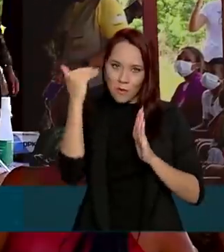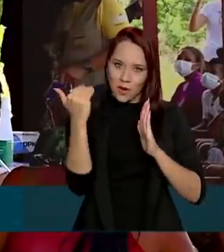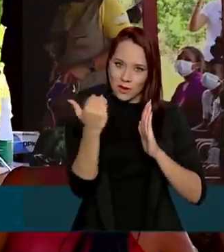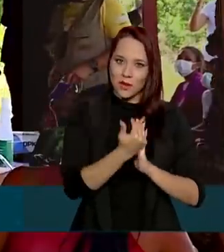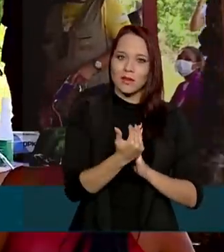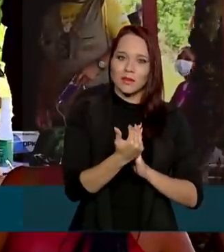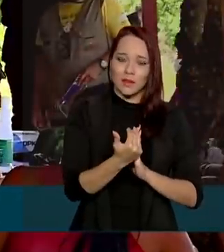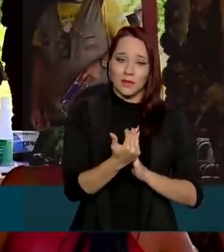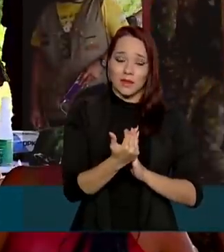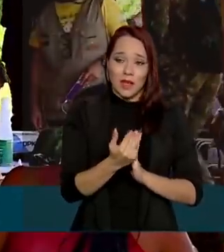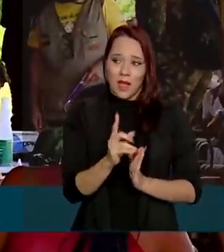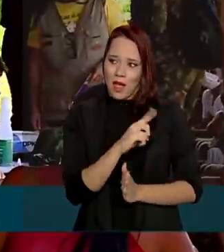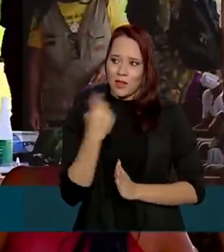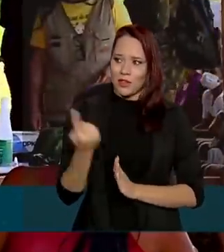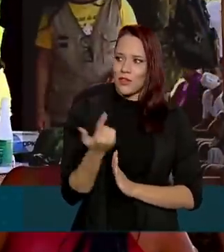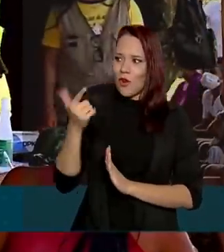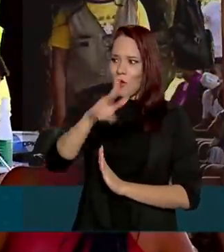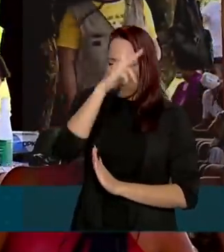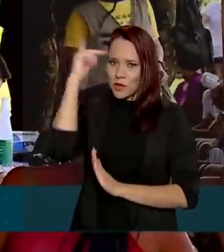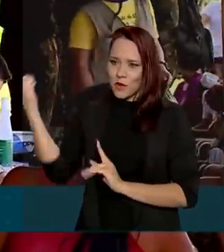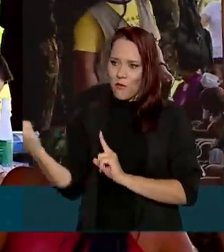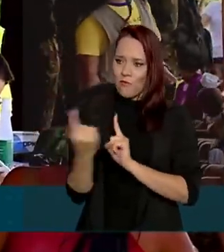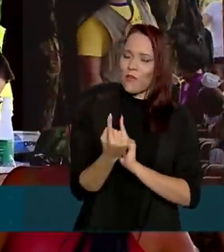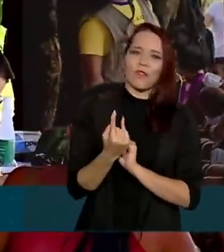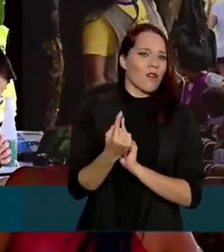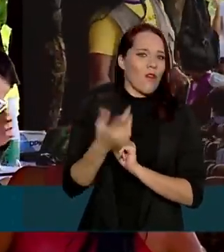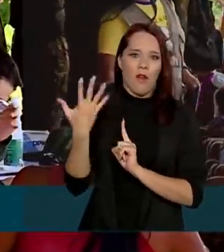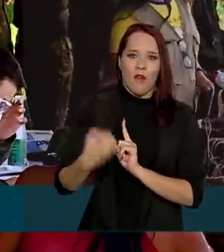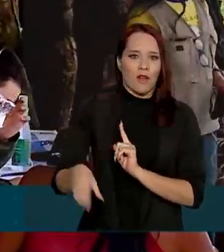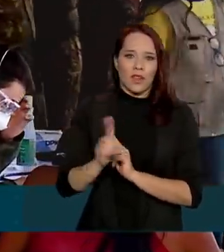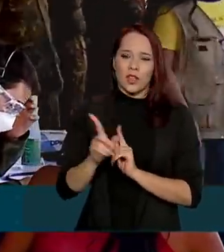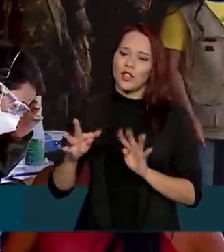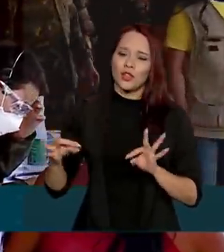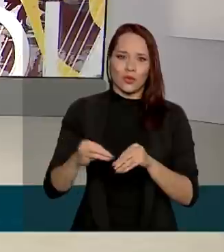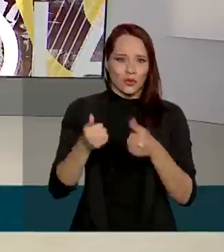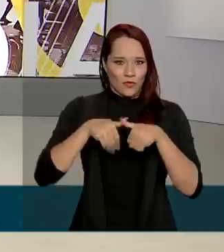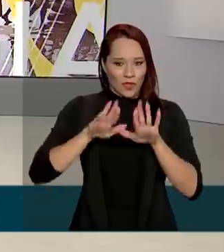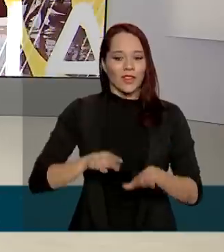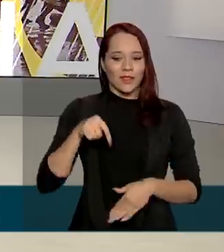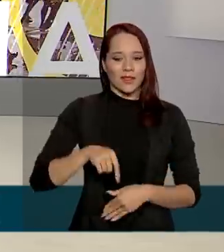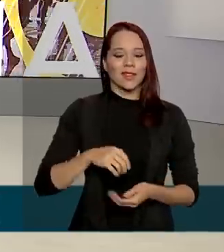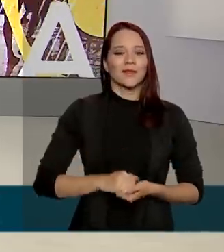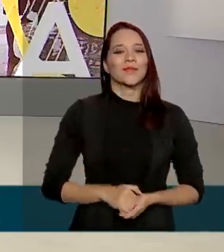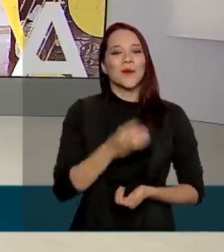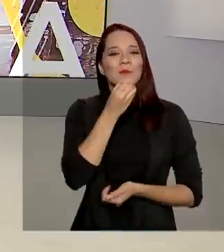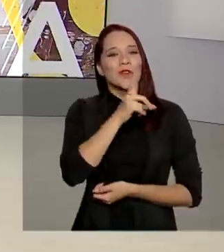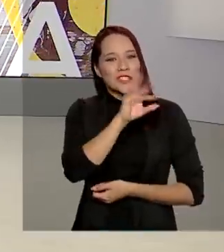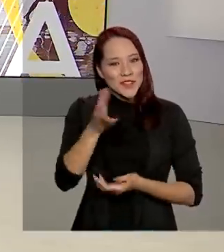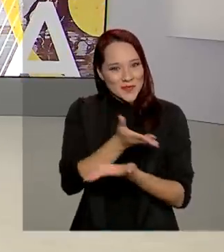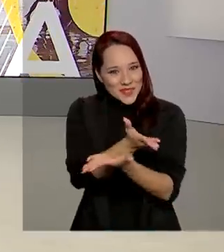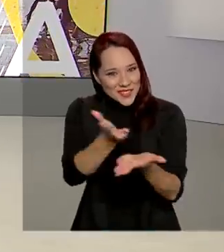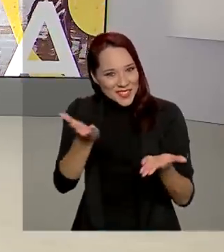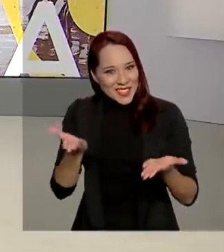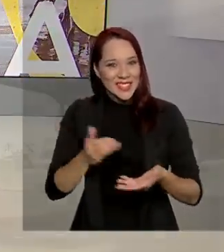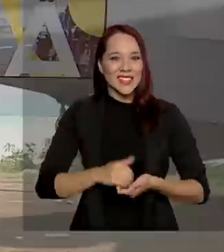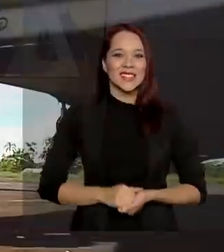E aí a gente não recebendo gente estranha, tudo que estamos aqui. Bom dia para você!